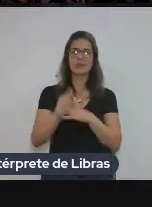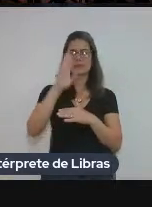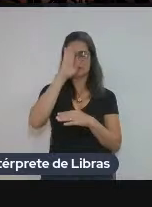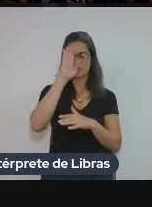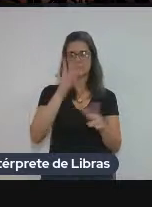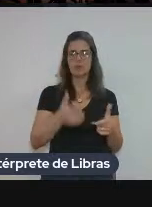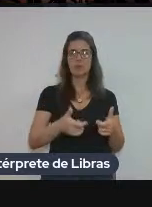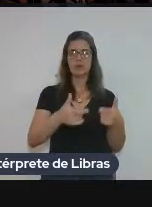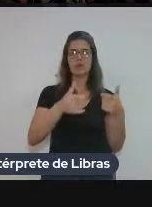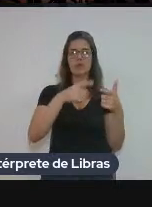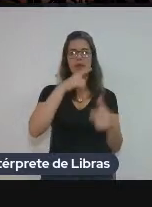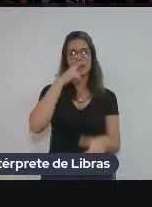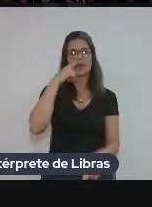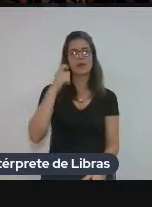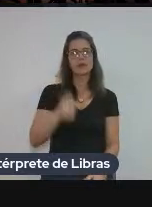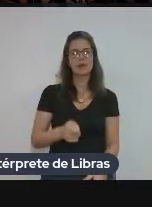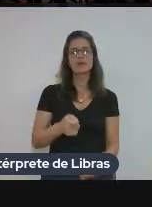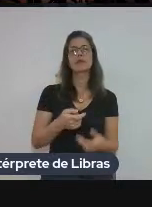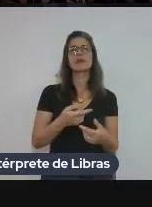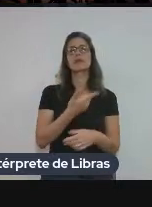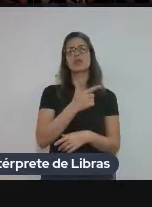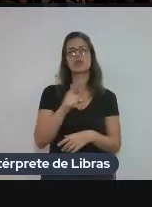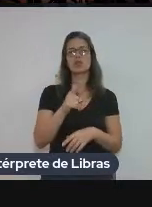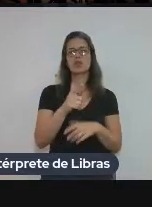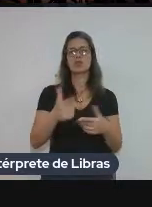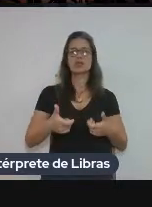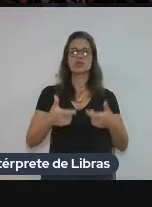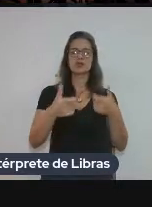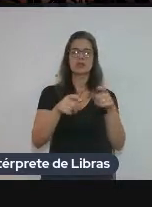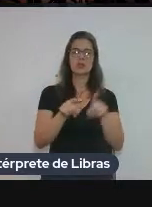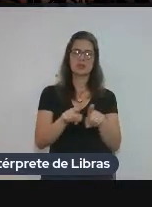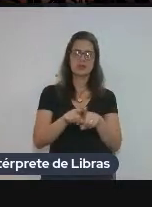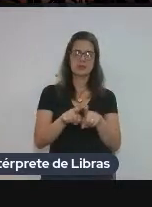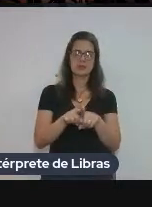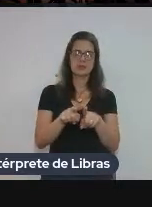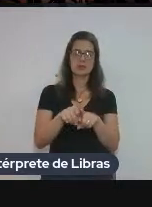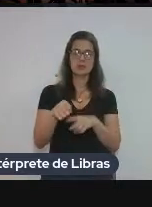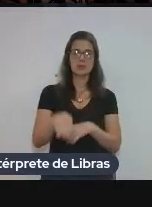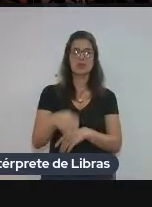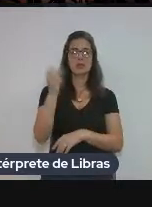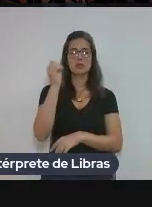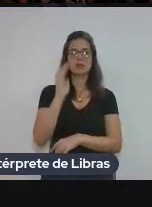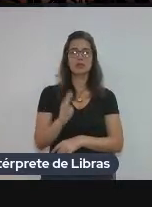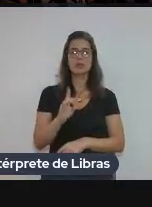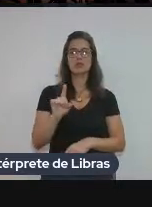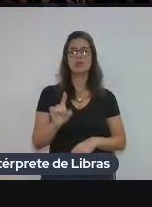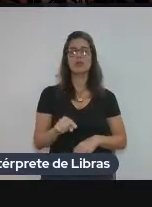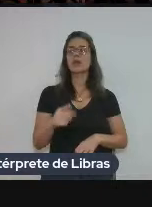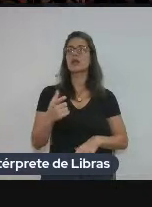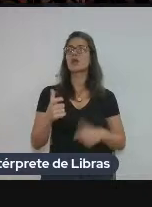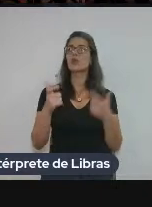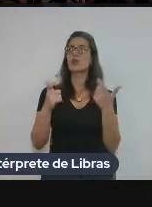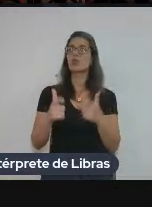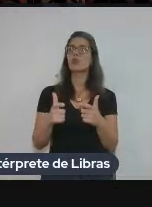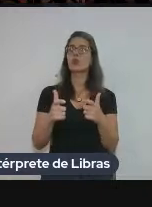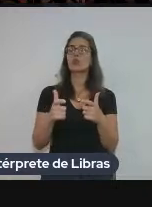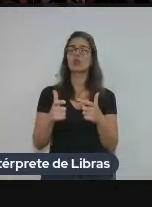na Ucrânia, o conflito na Armínia. E o Brasil, ele é um local